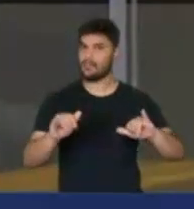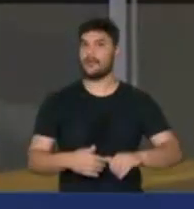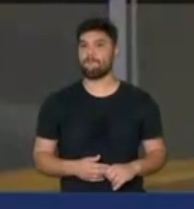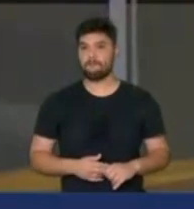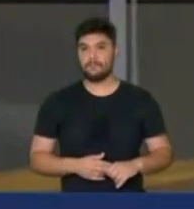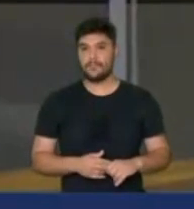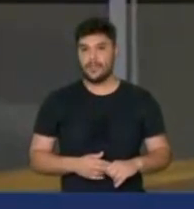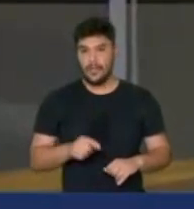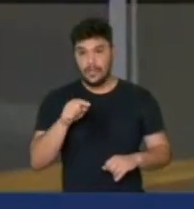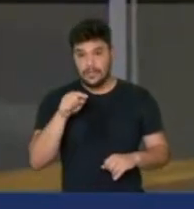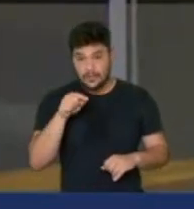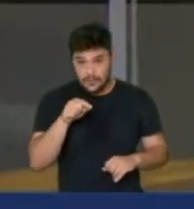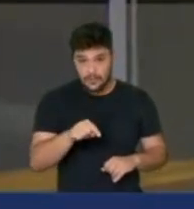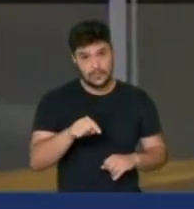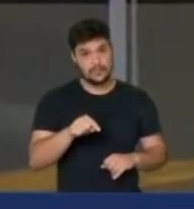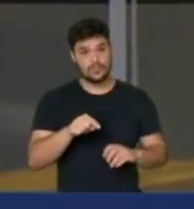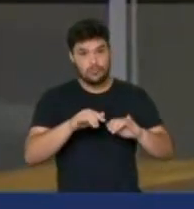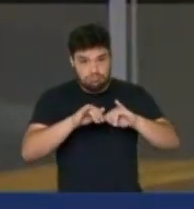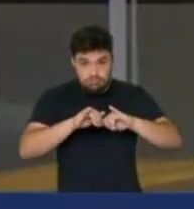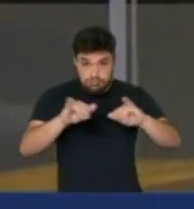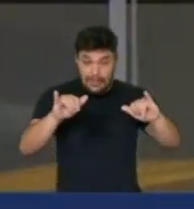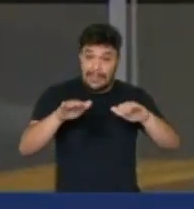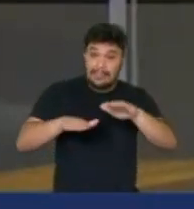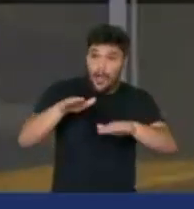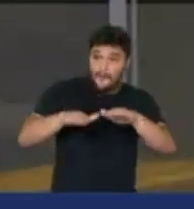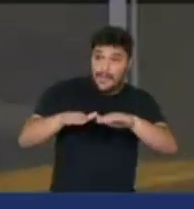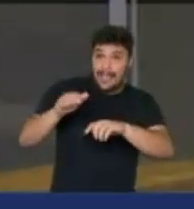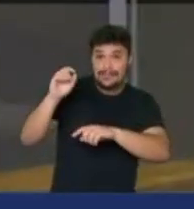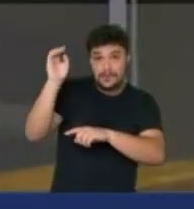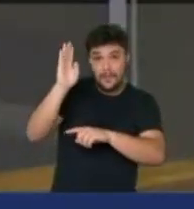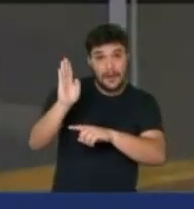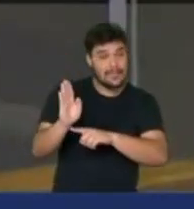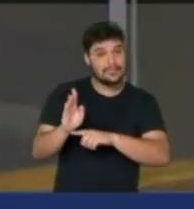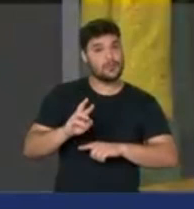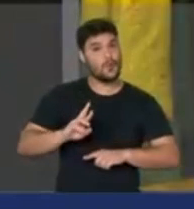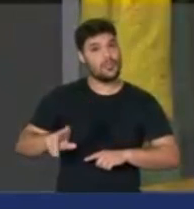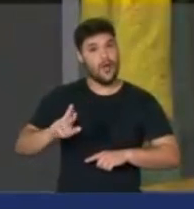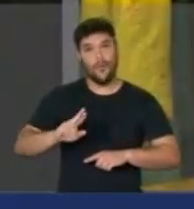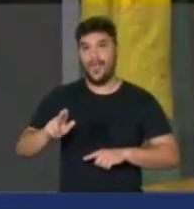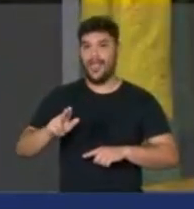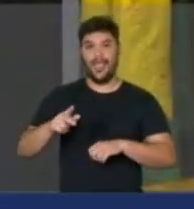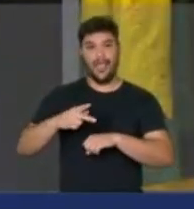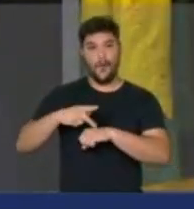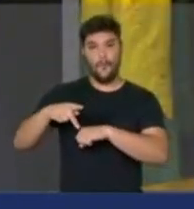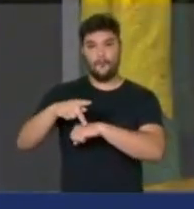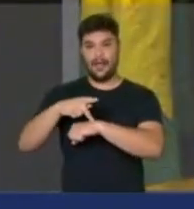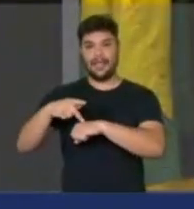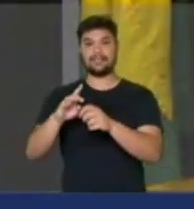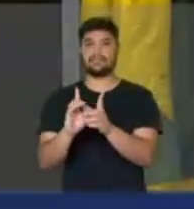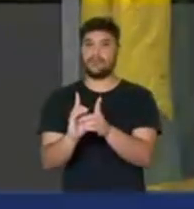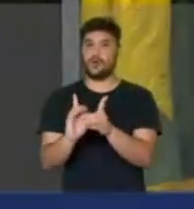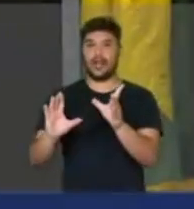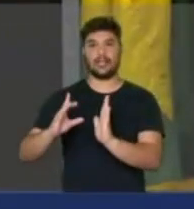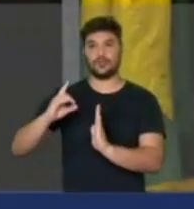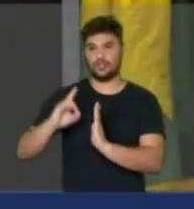asseveração de que talvez o Brasil já não fosse mais um Estado de direito. E digo aqui nessa tribuna,